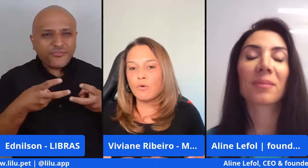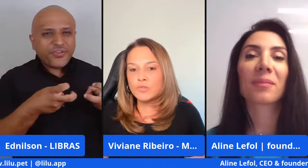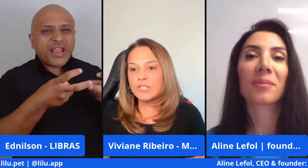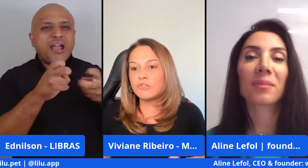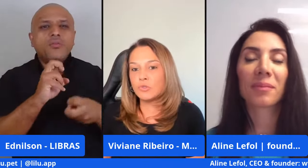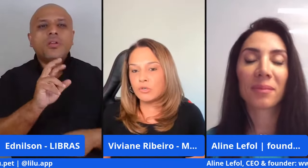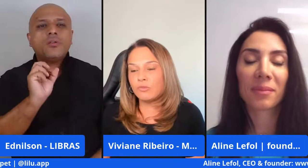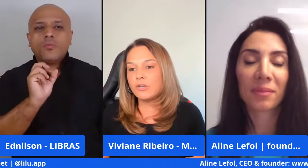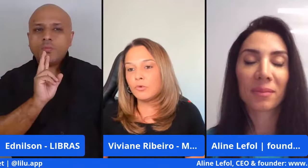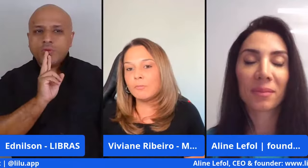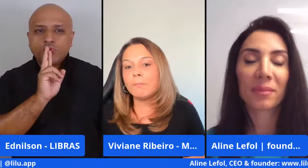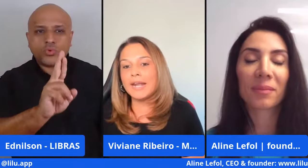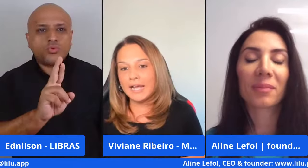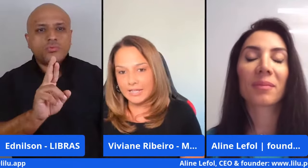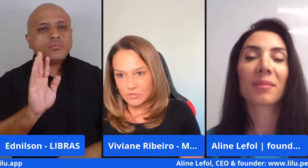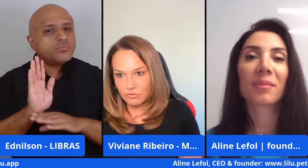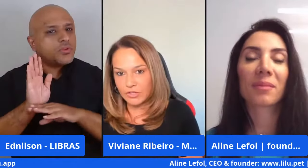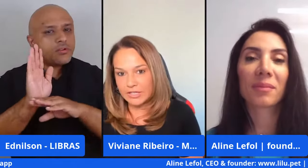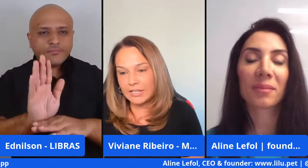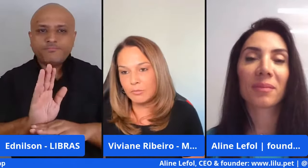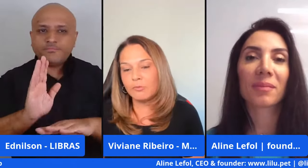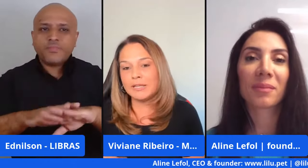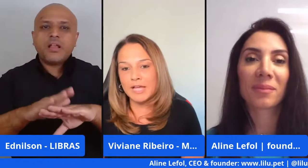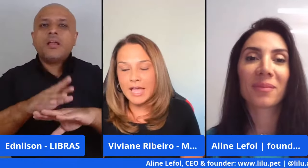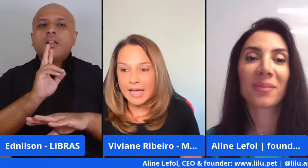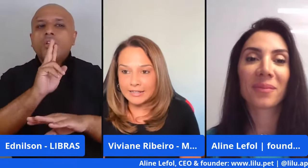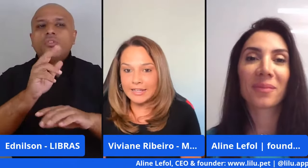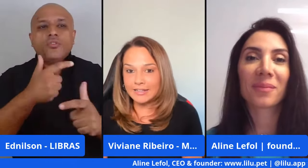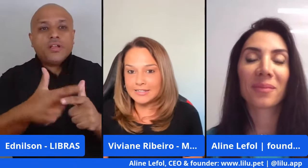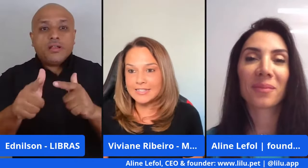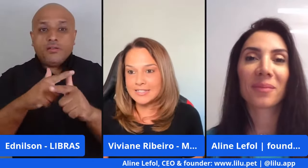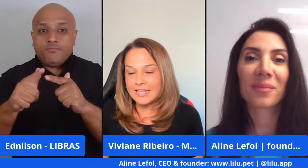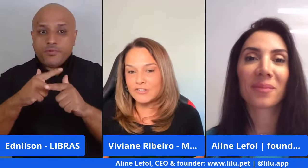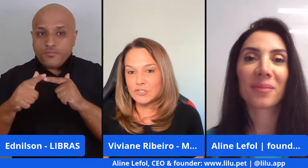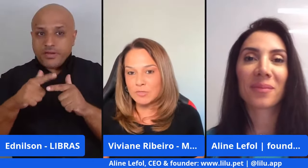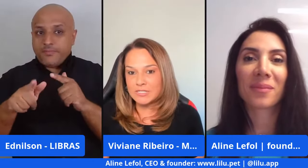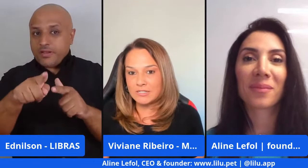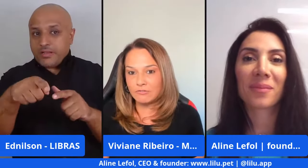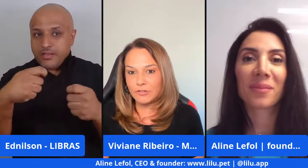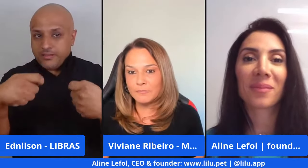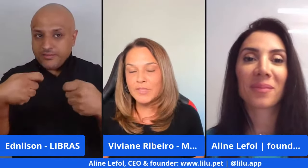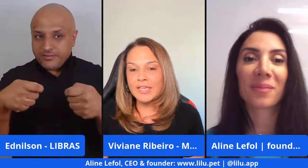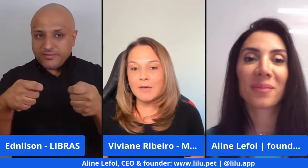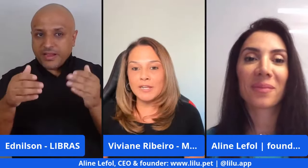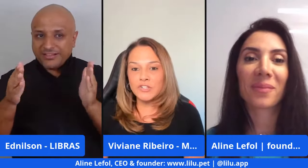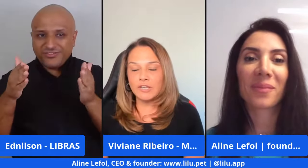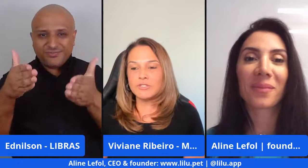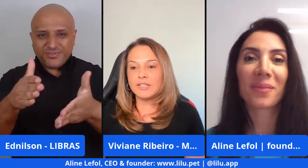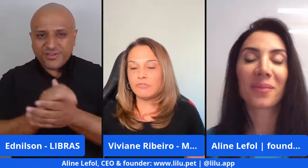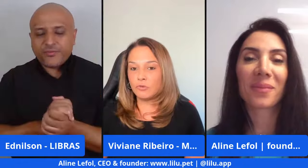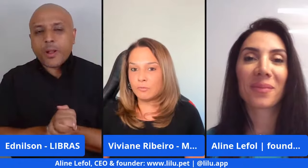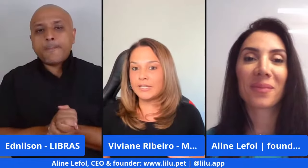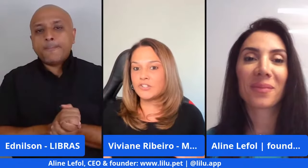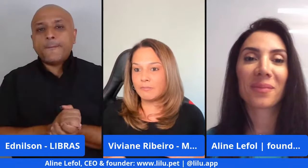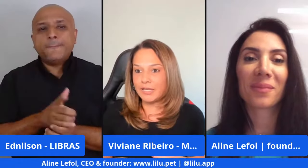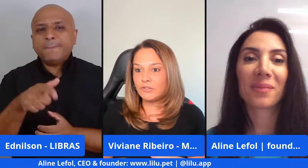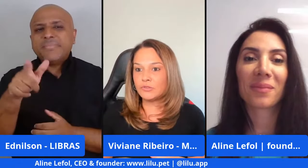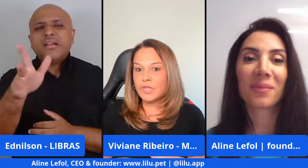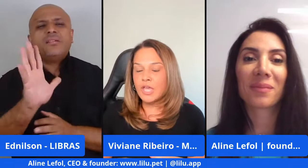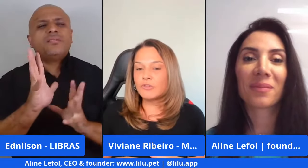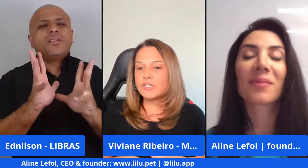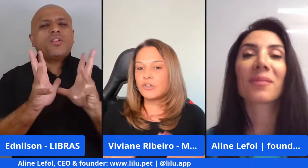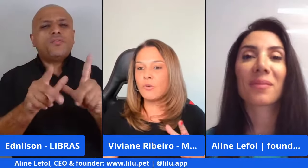solução, ou um serviço que contribui para resolver aquele problema, aquela necessidade específica. E, a partir daí, você teve todo um